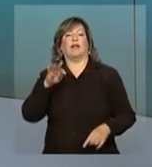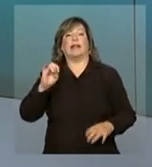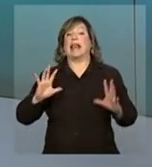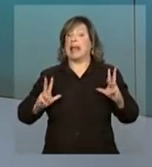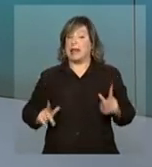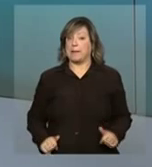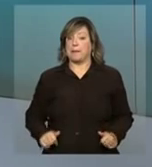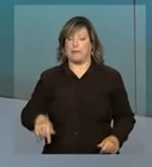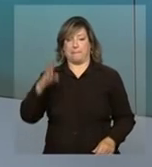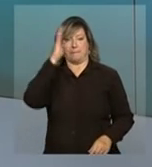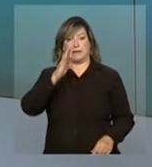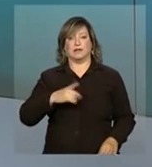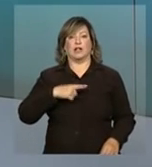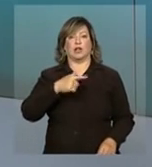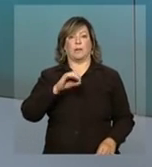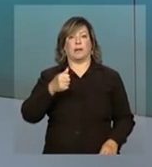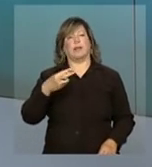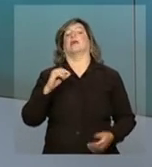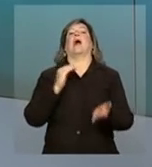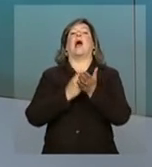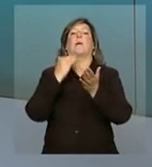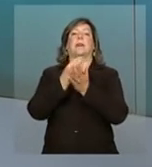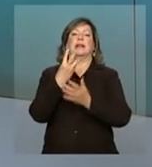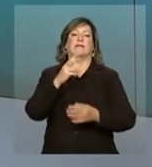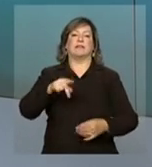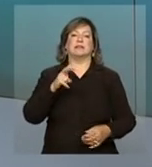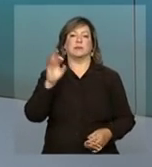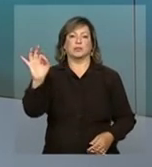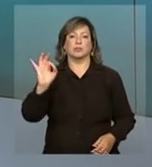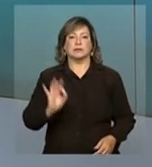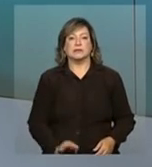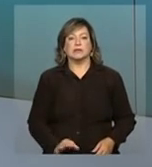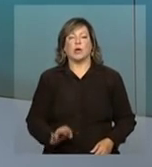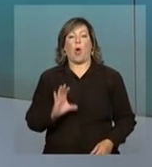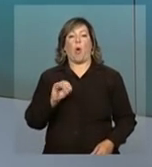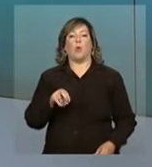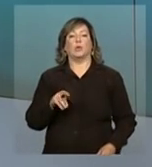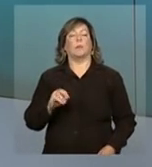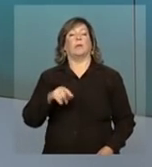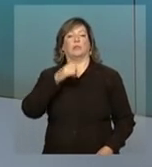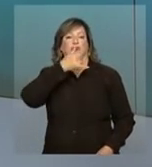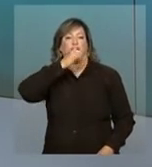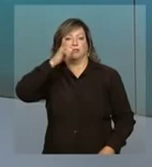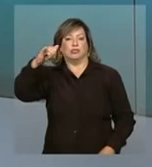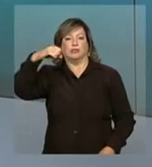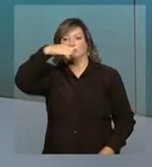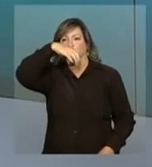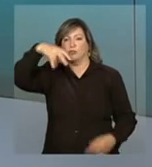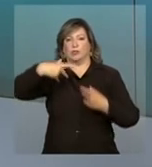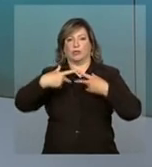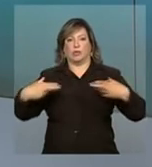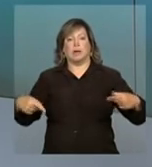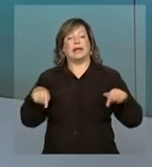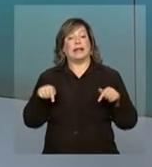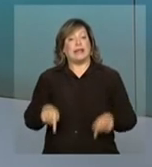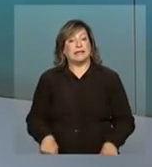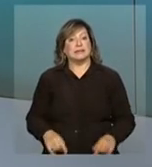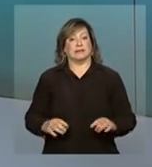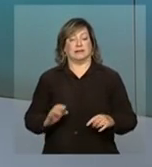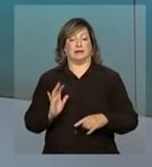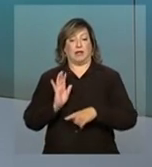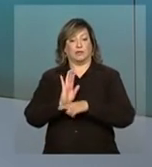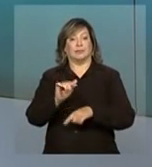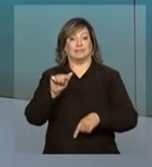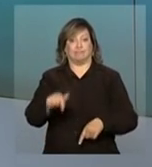O Brasil fechou 2013 com aumento de 3,5% no consumo de energia elétrica. E para atender esse crescimento, o